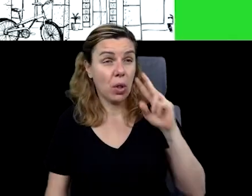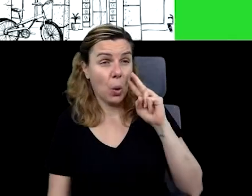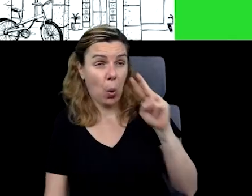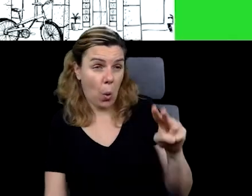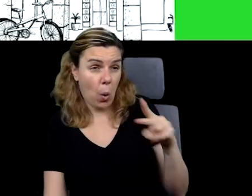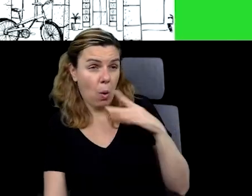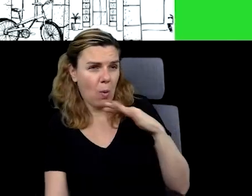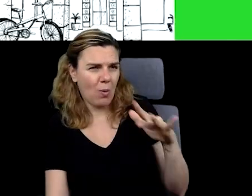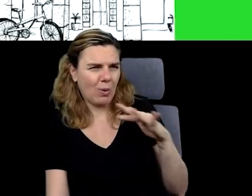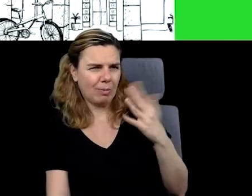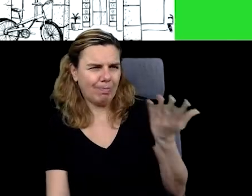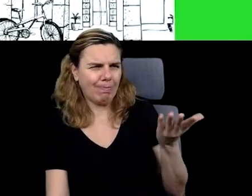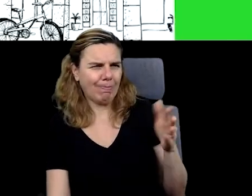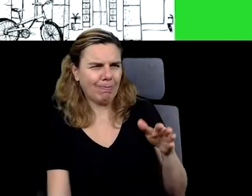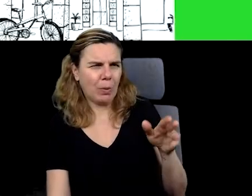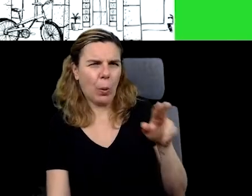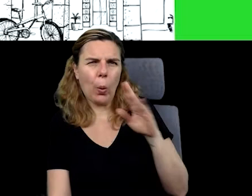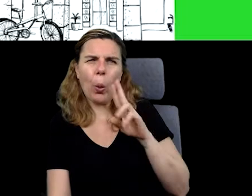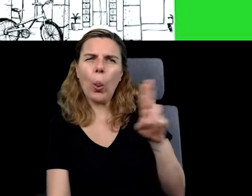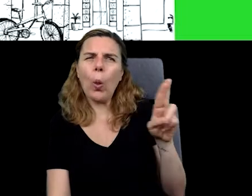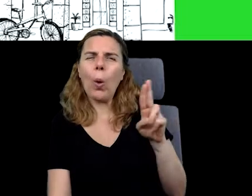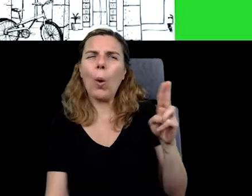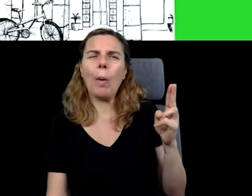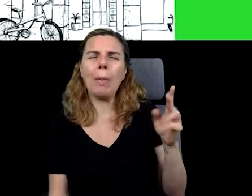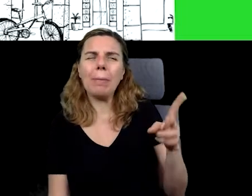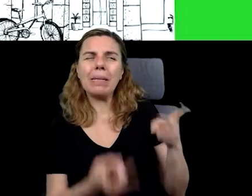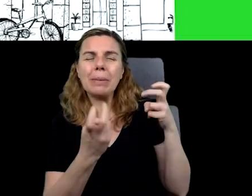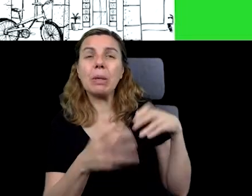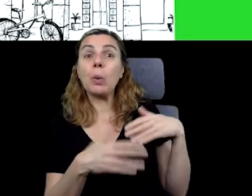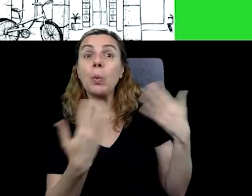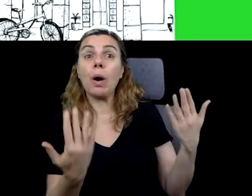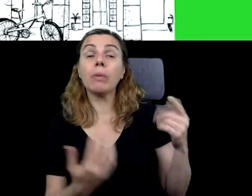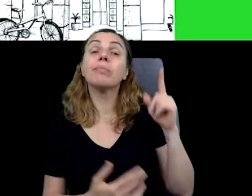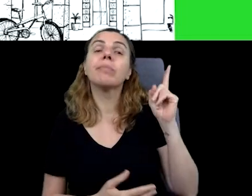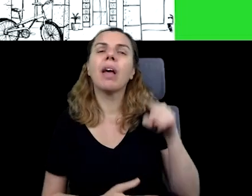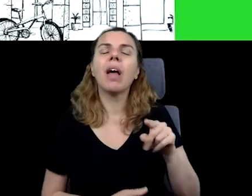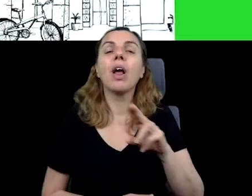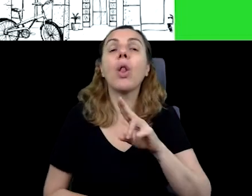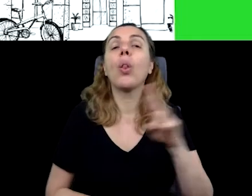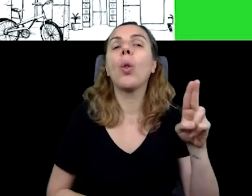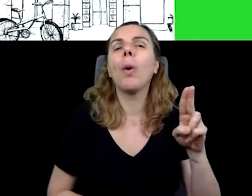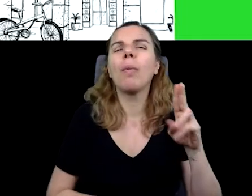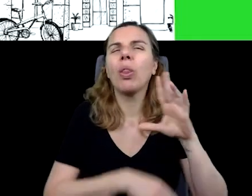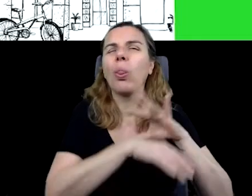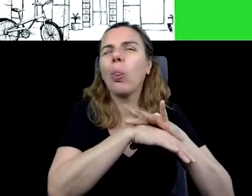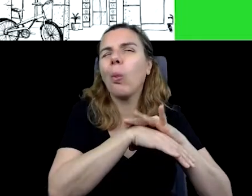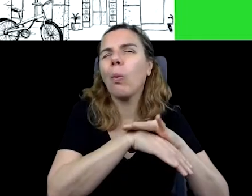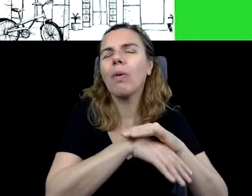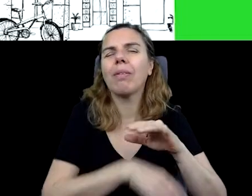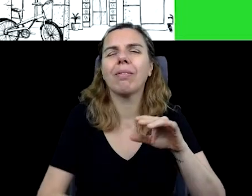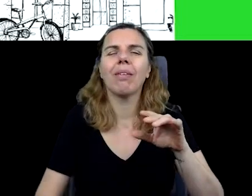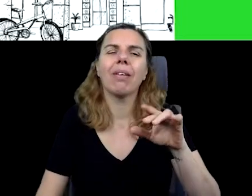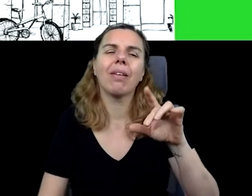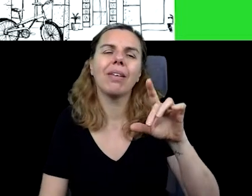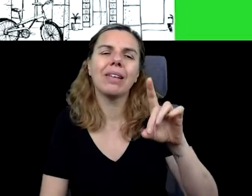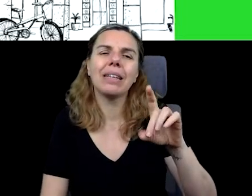uma cor, mas eu não sei dizer qual é. O nome disso é daltonismo, gente.